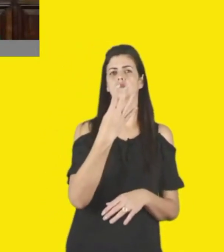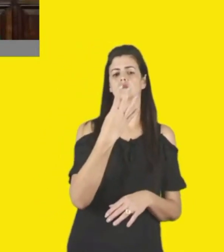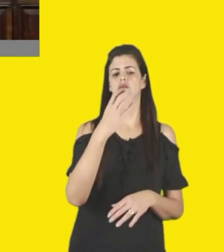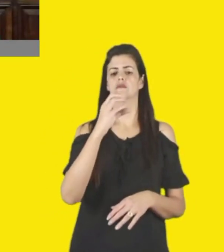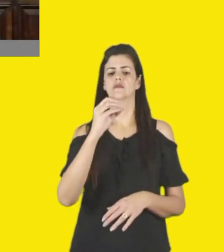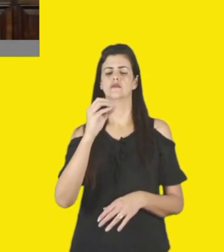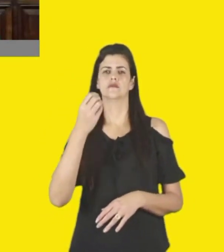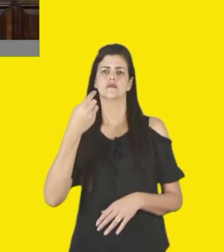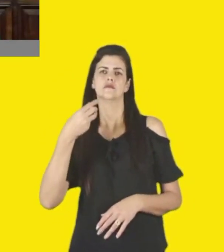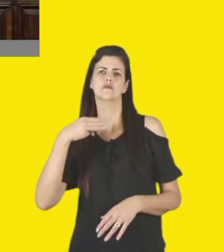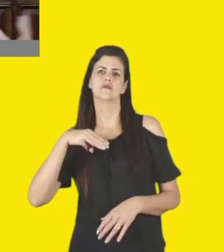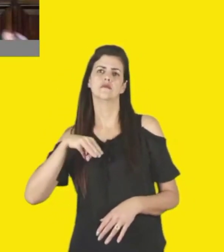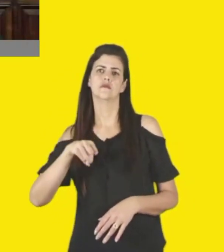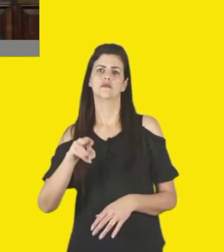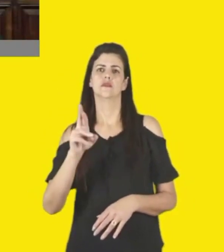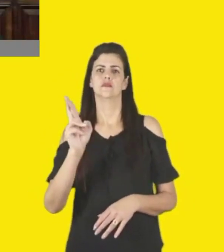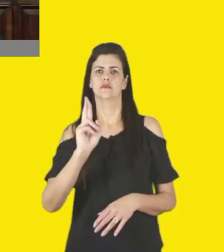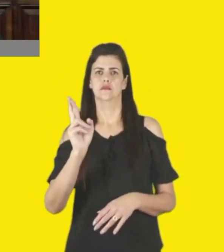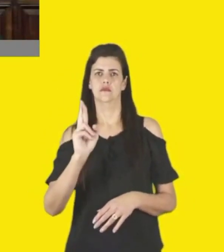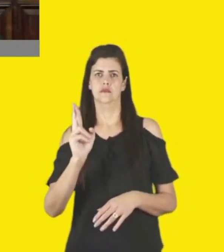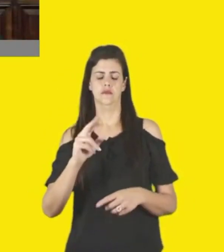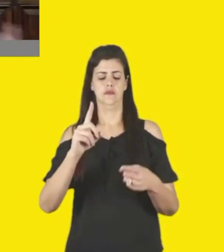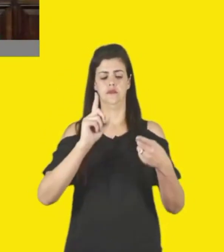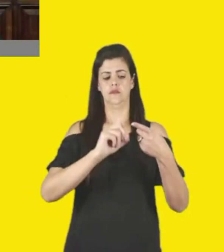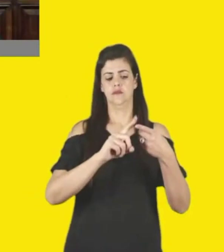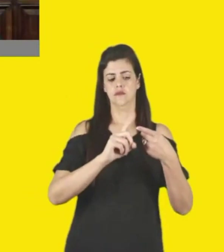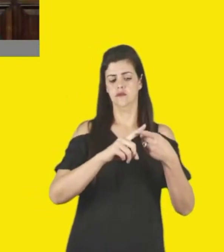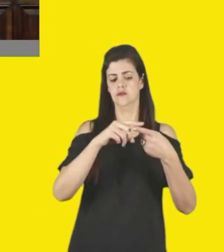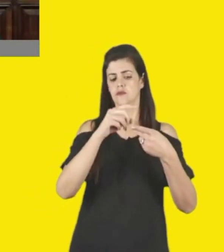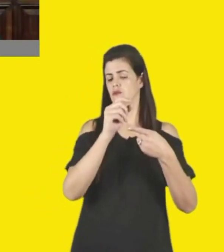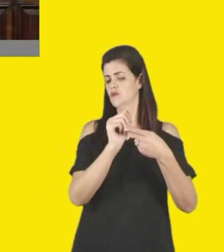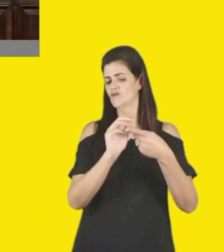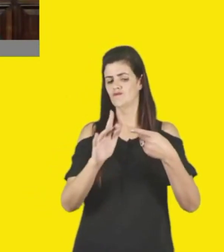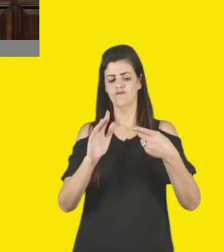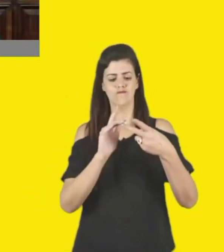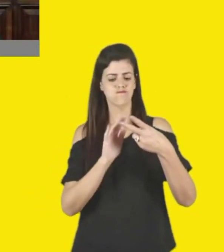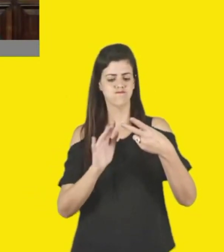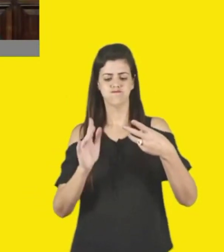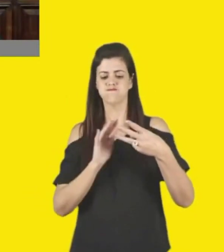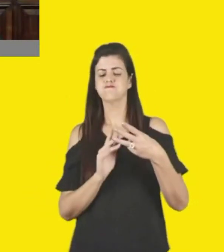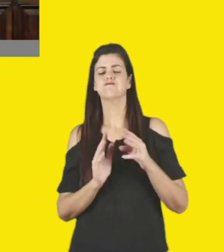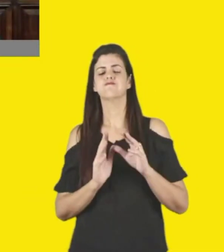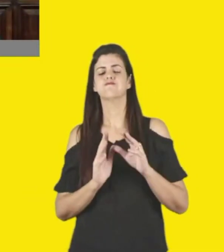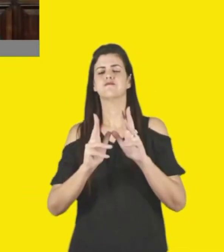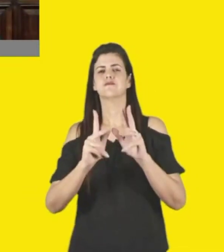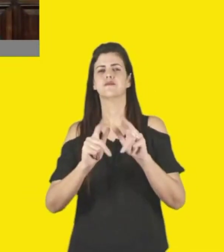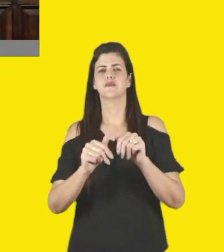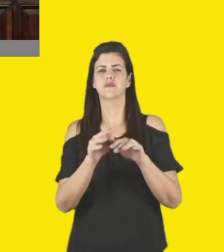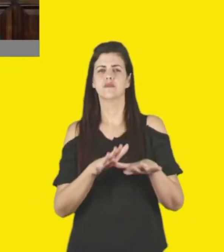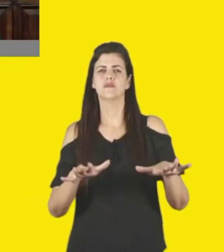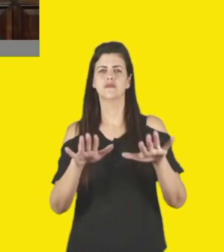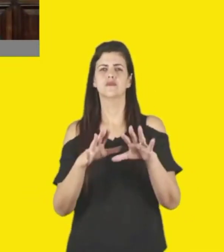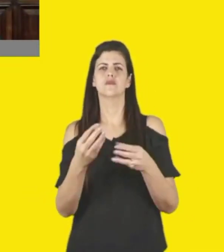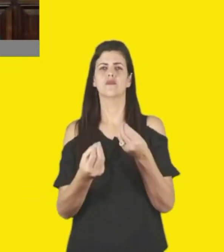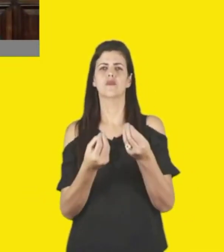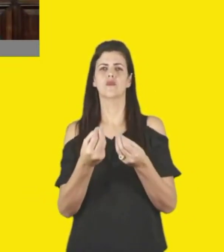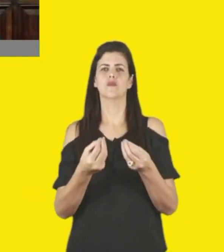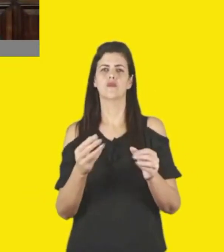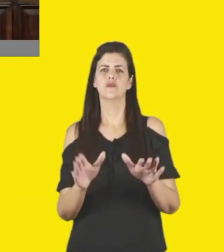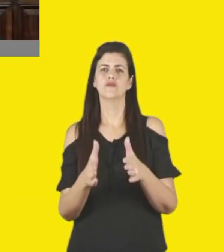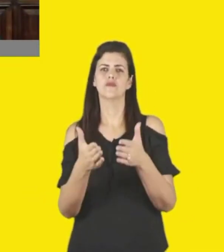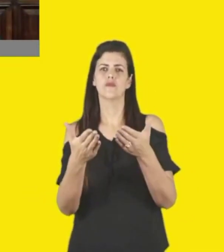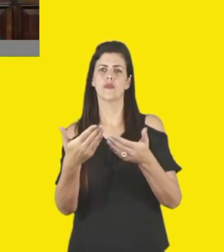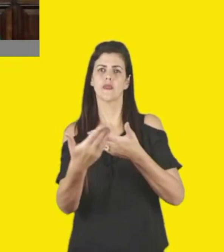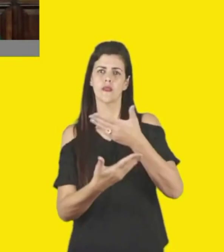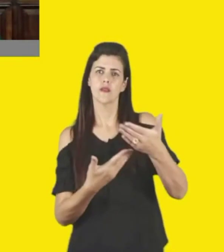a gente terá para, entre PROAC editais e LAB, como que nós vamos fazer, o fomento no